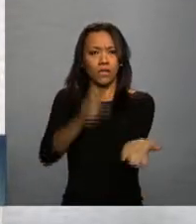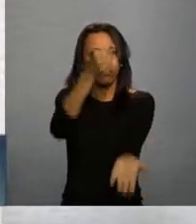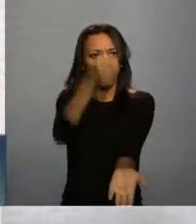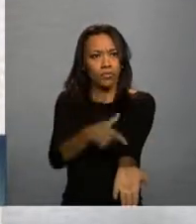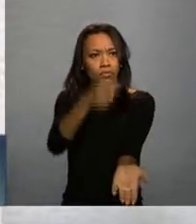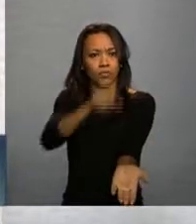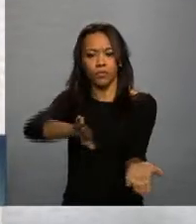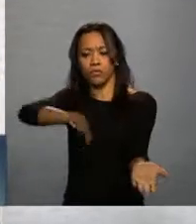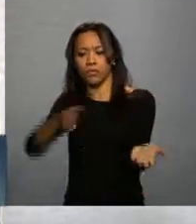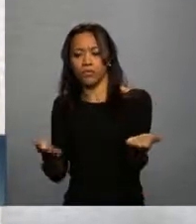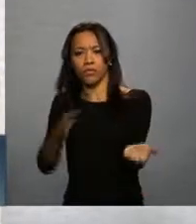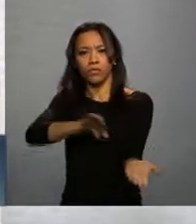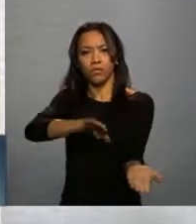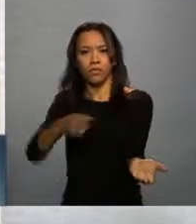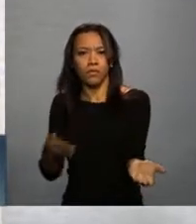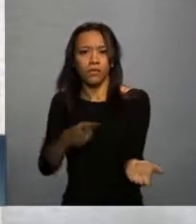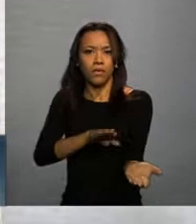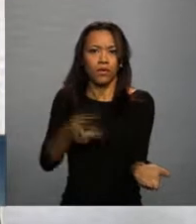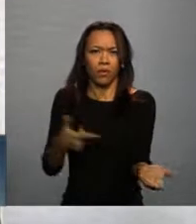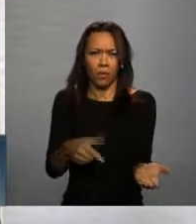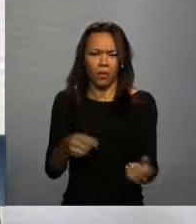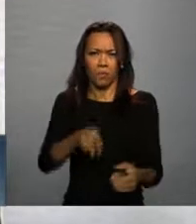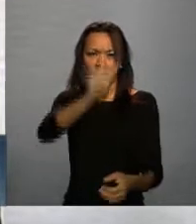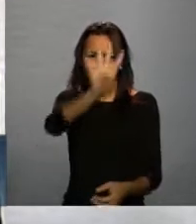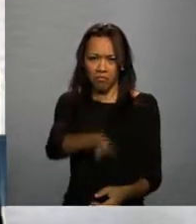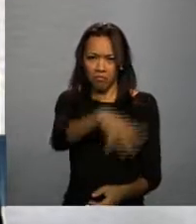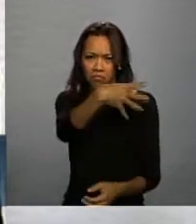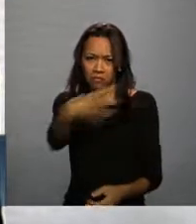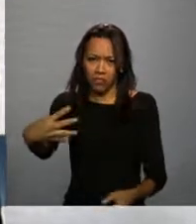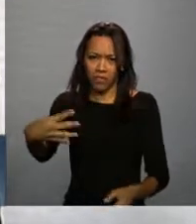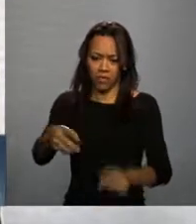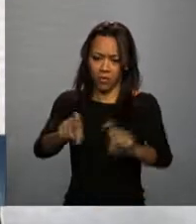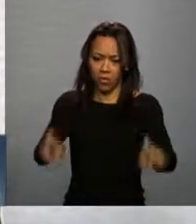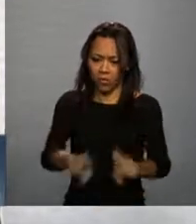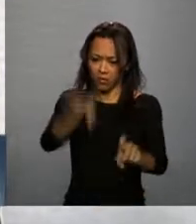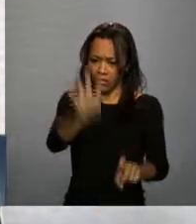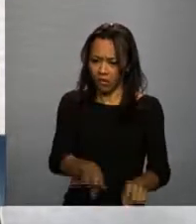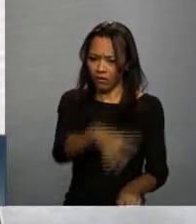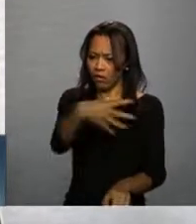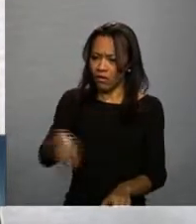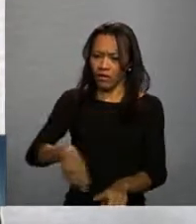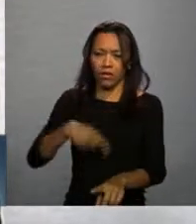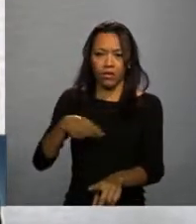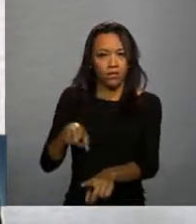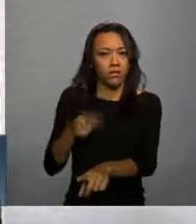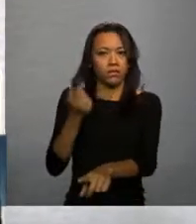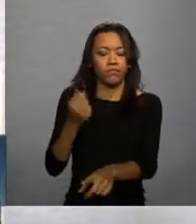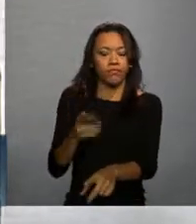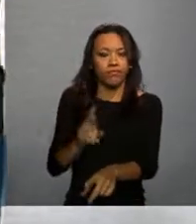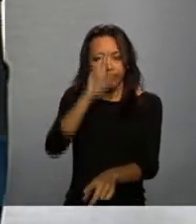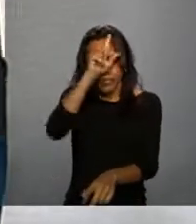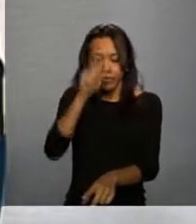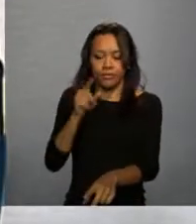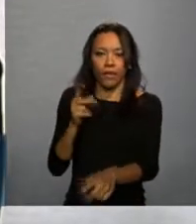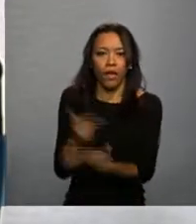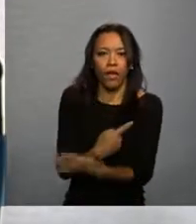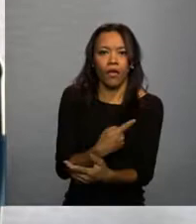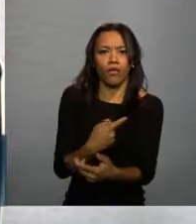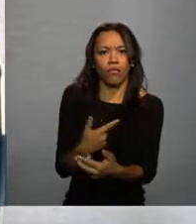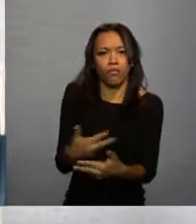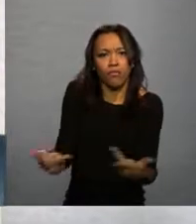é submeter a possibilidade de quem mexe com o Excel há muito tempo, sabe? A possibilidade de submeter a muitos erros, não necessariamente